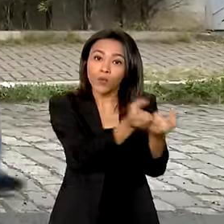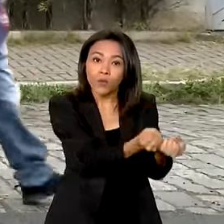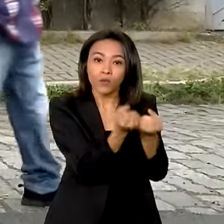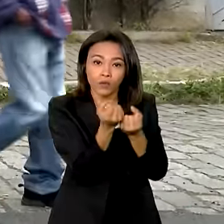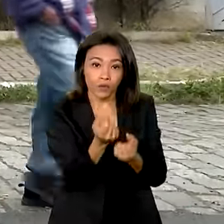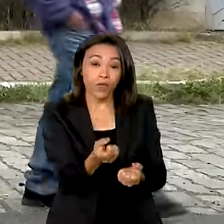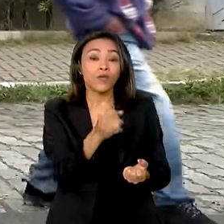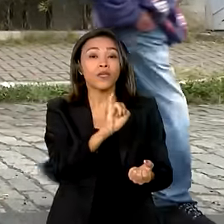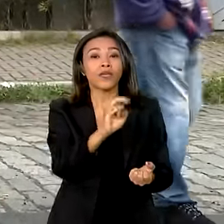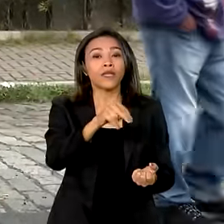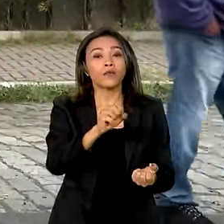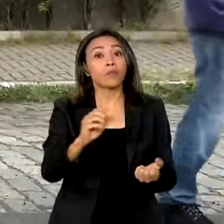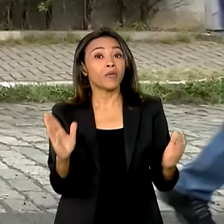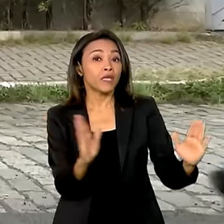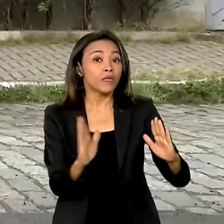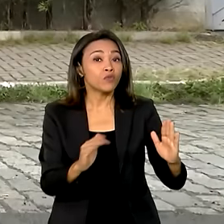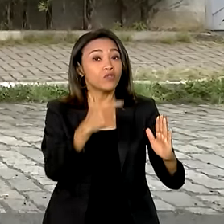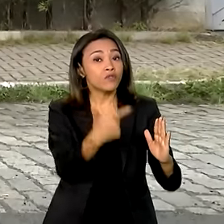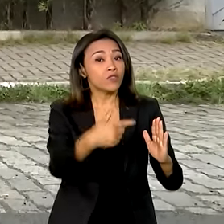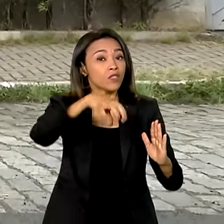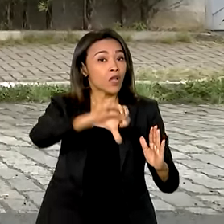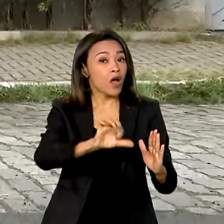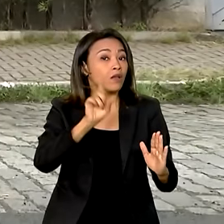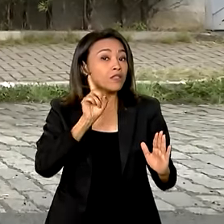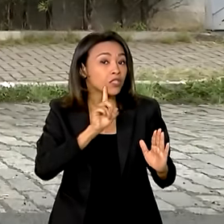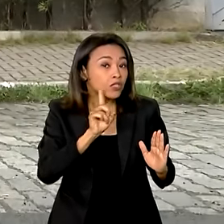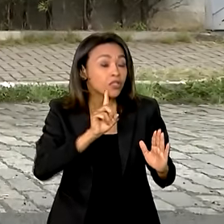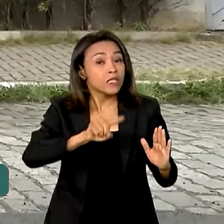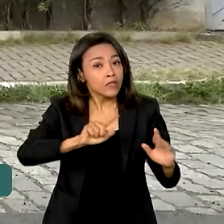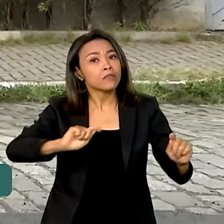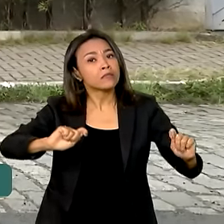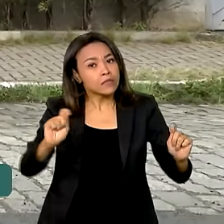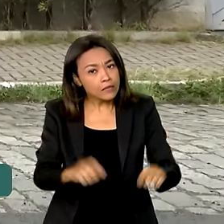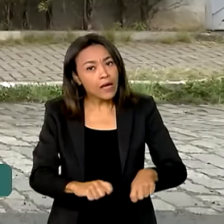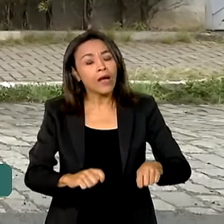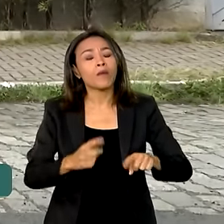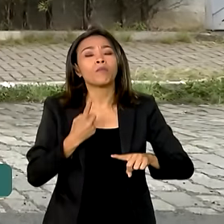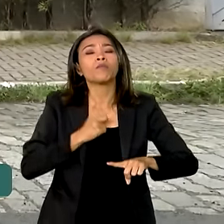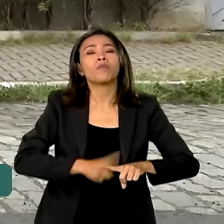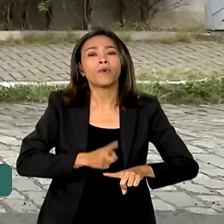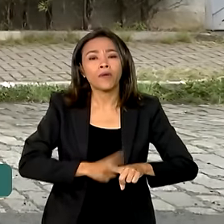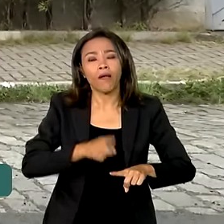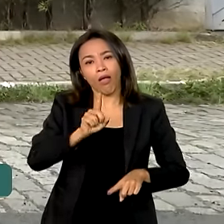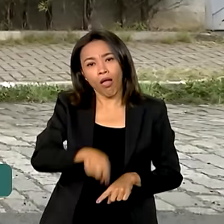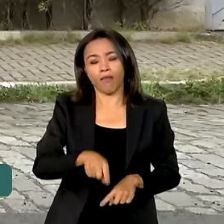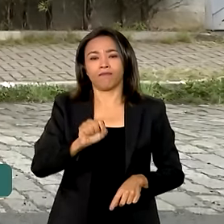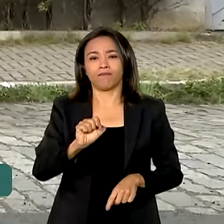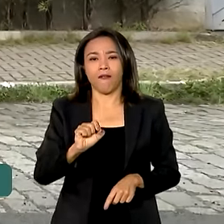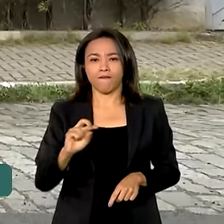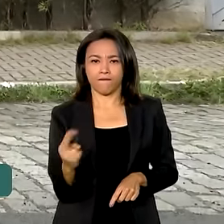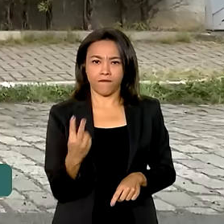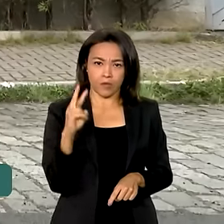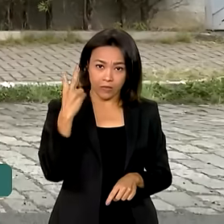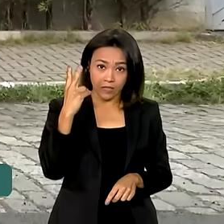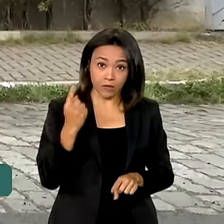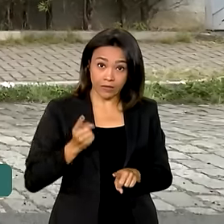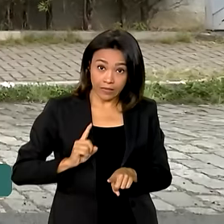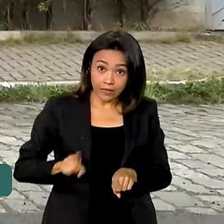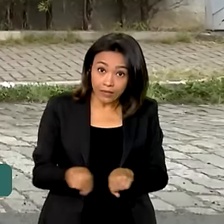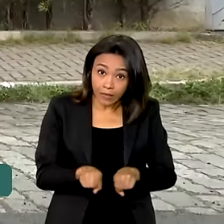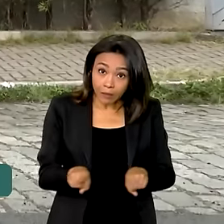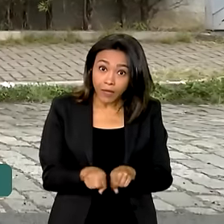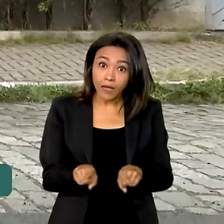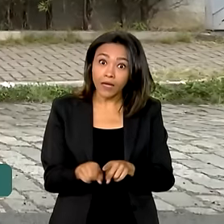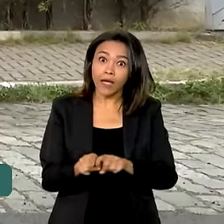29 dias. E isso tem sido possível graças à valorização e ao aumento no número de